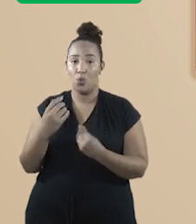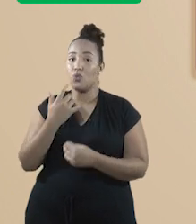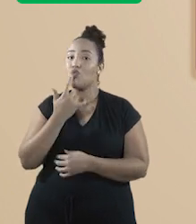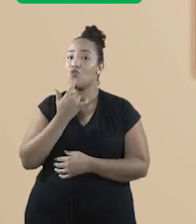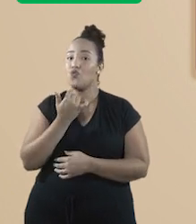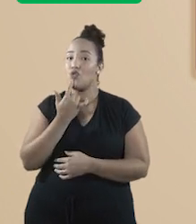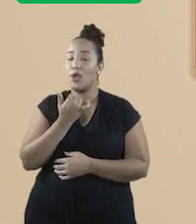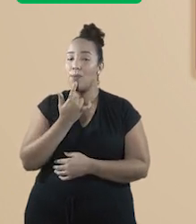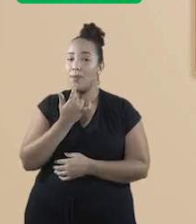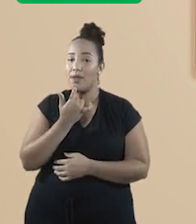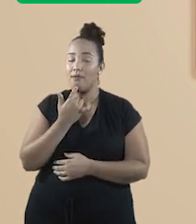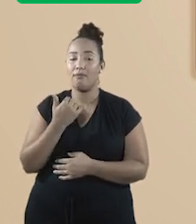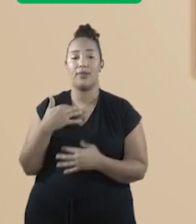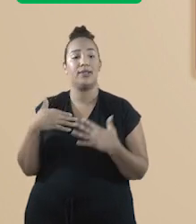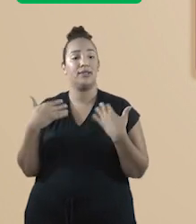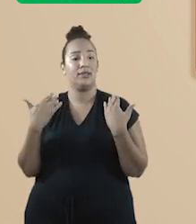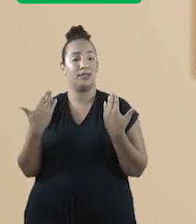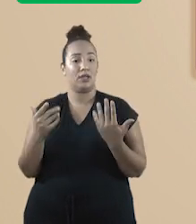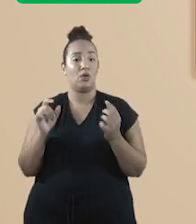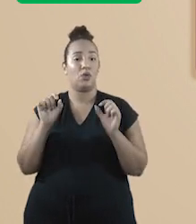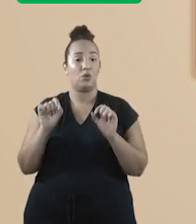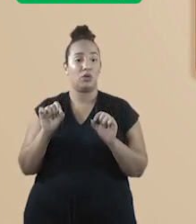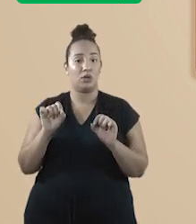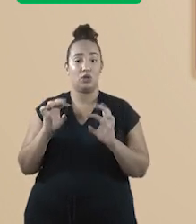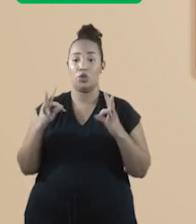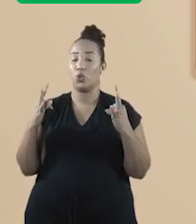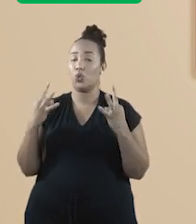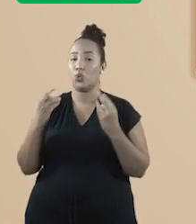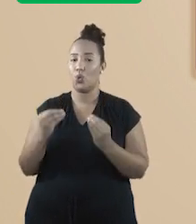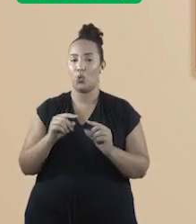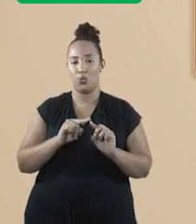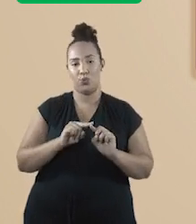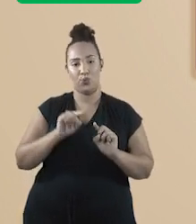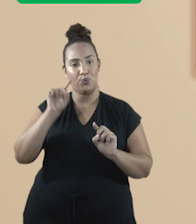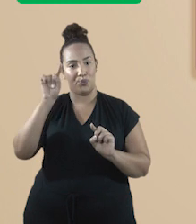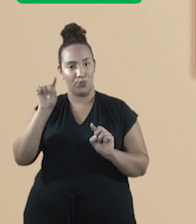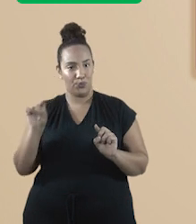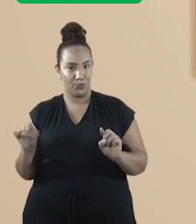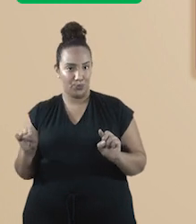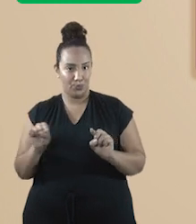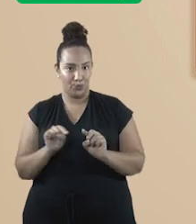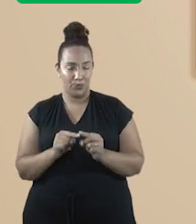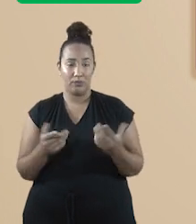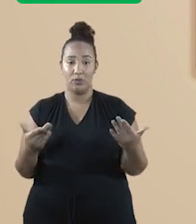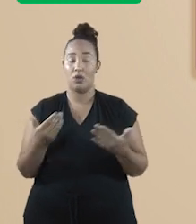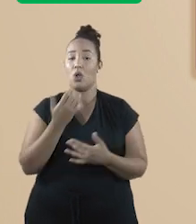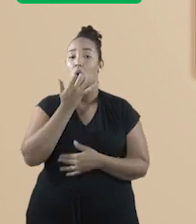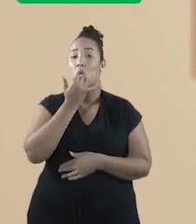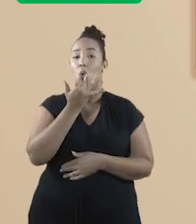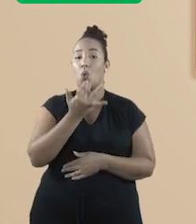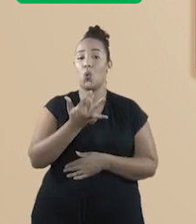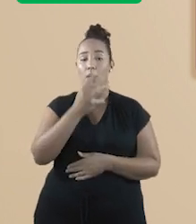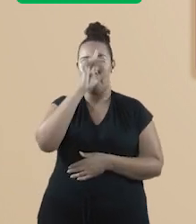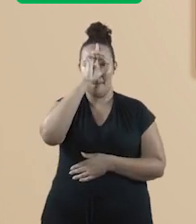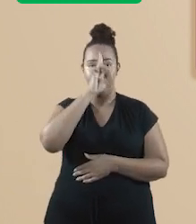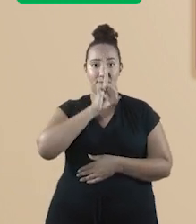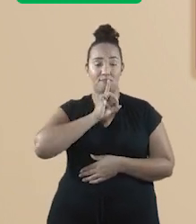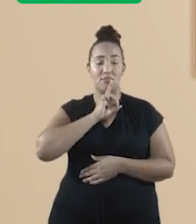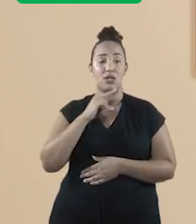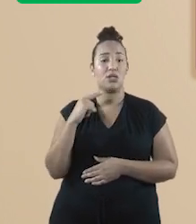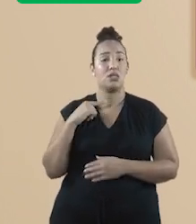vermelha, ou seja, todo o triângulo. Em amarelo, temos um quadrado.